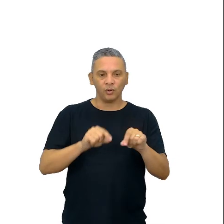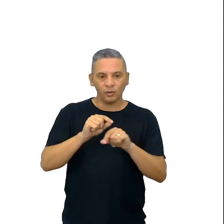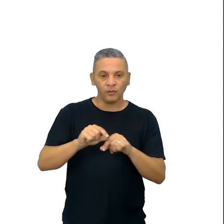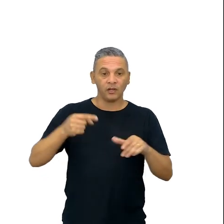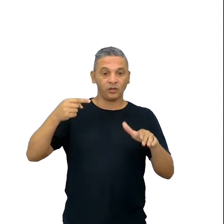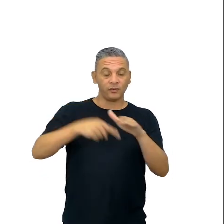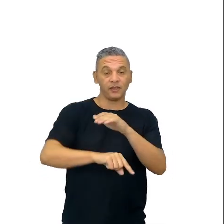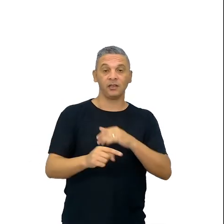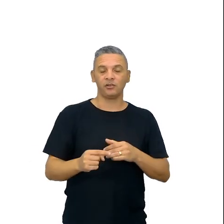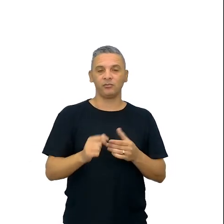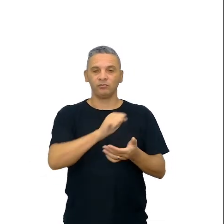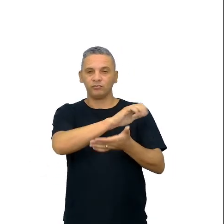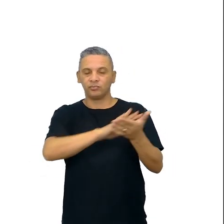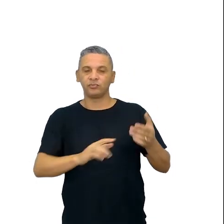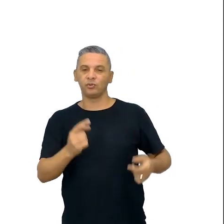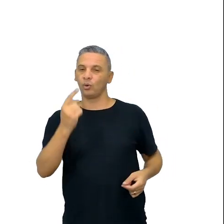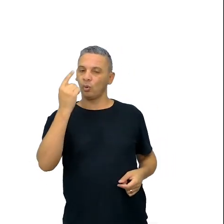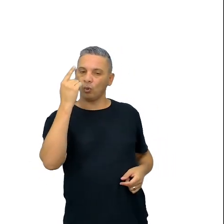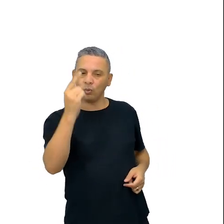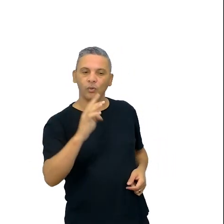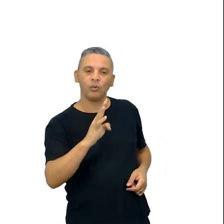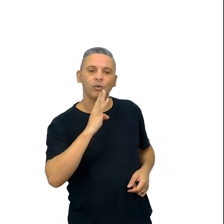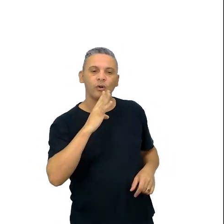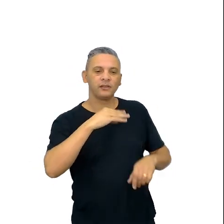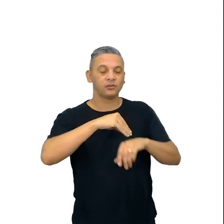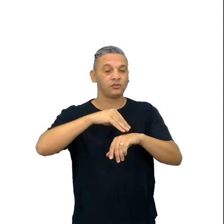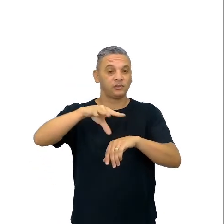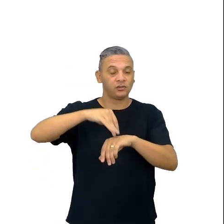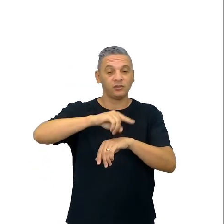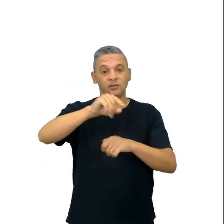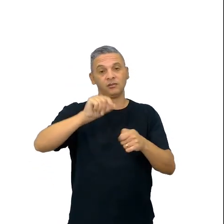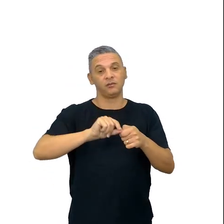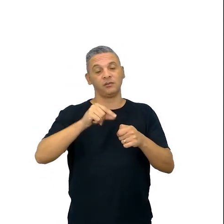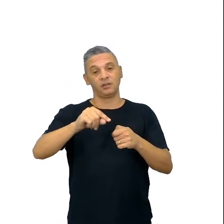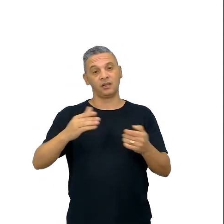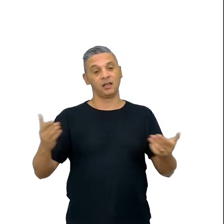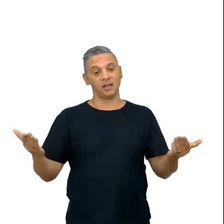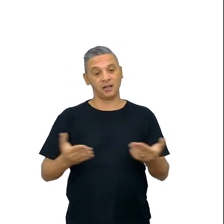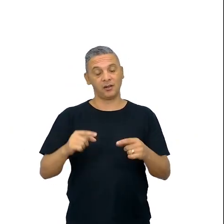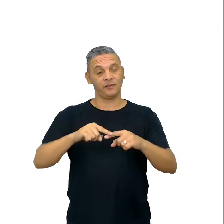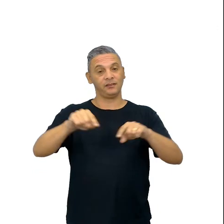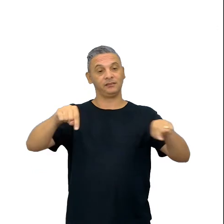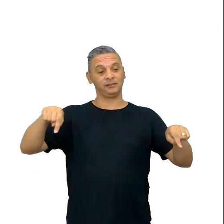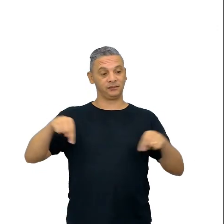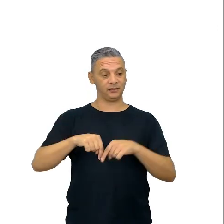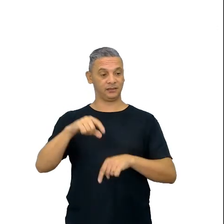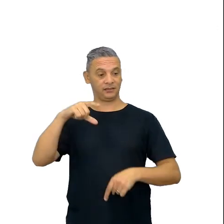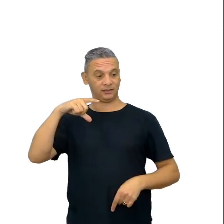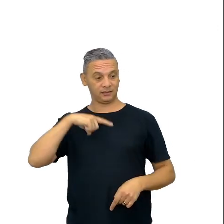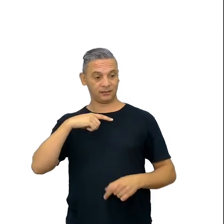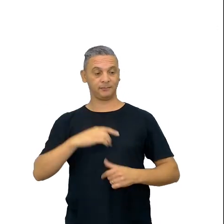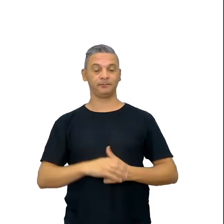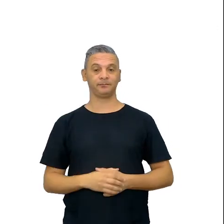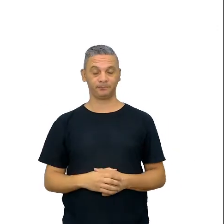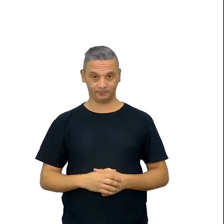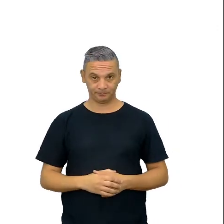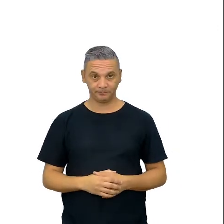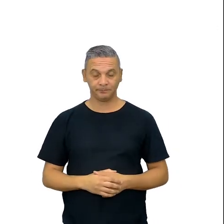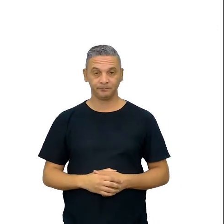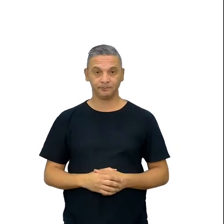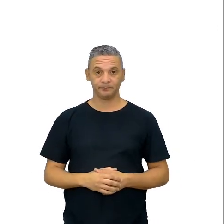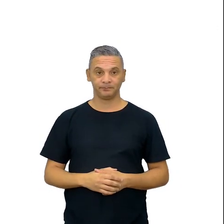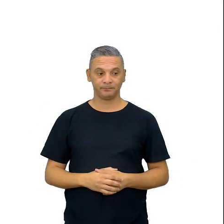atividade 1, conhecemos algumas sugestões para vocês fazerem agora no momento de desdobramento da escola, tá?